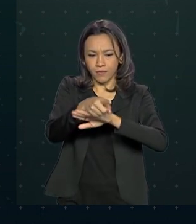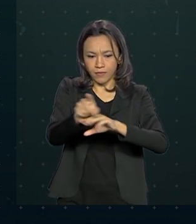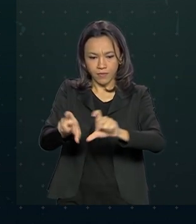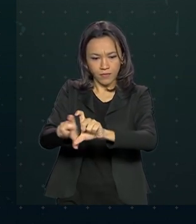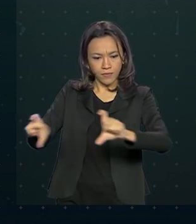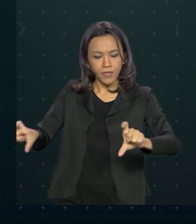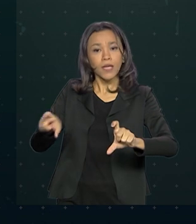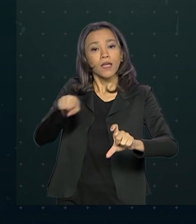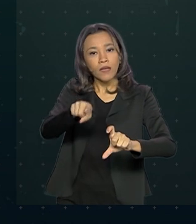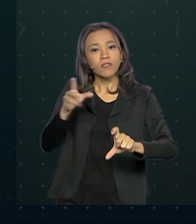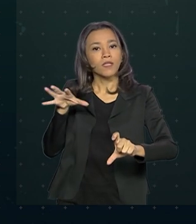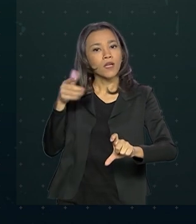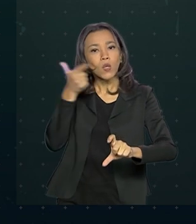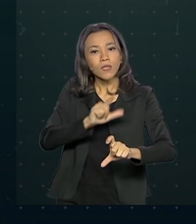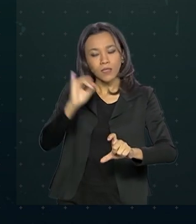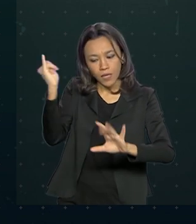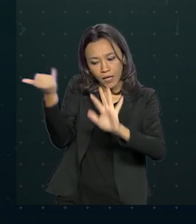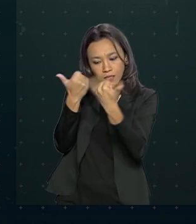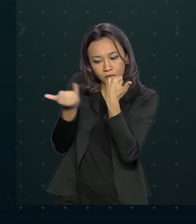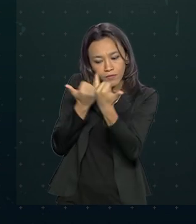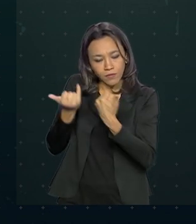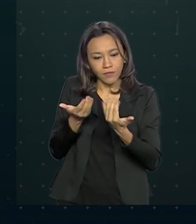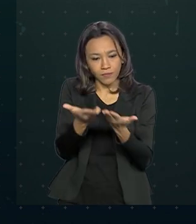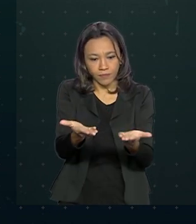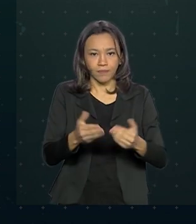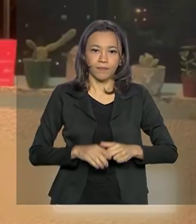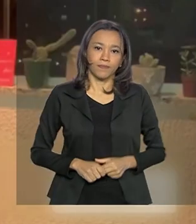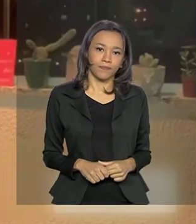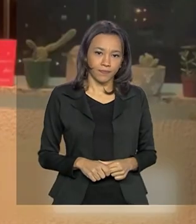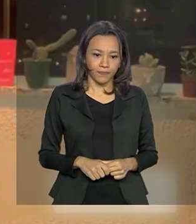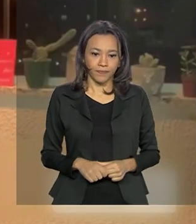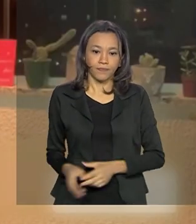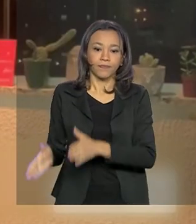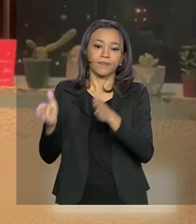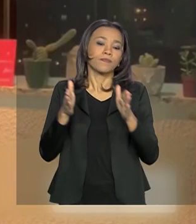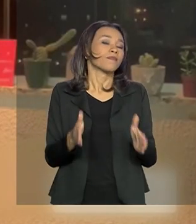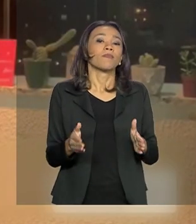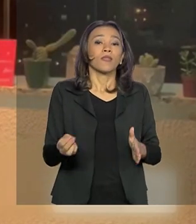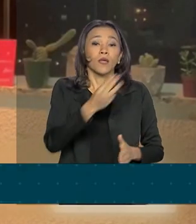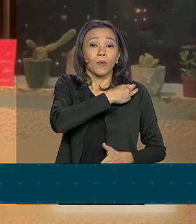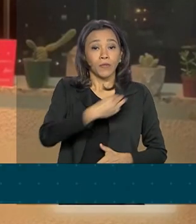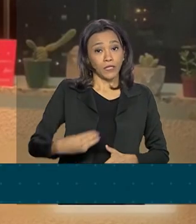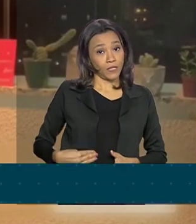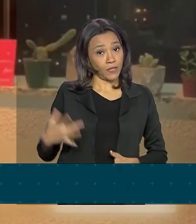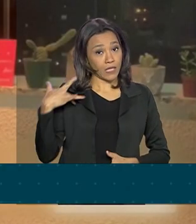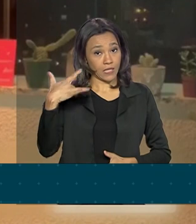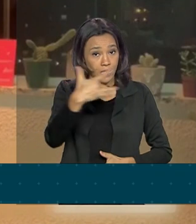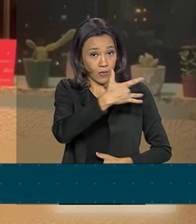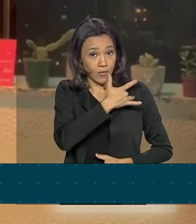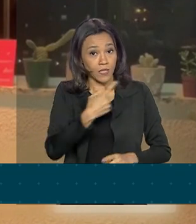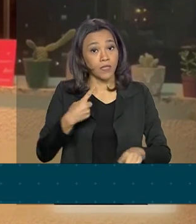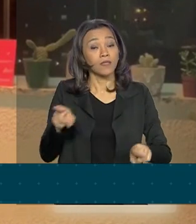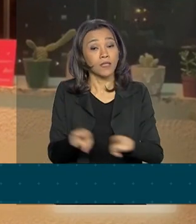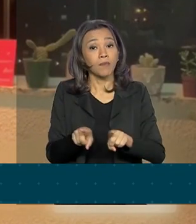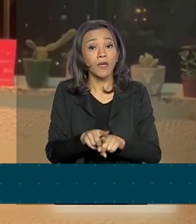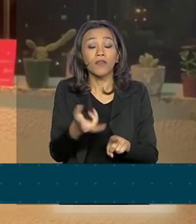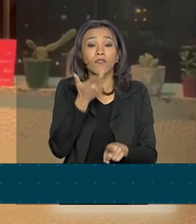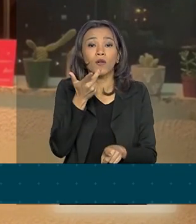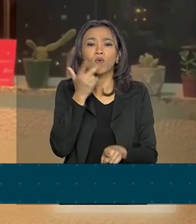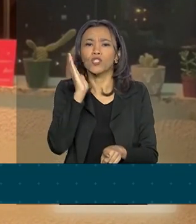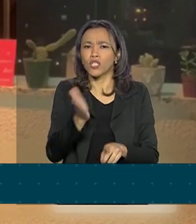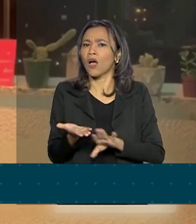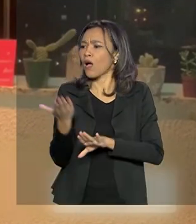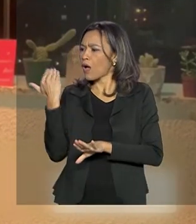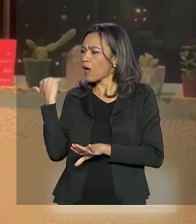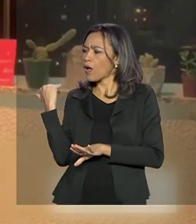.gov.br barra coronavírus. O ministro da Saúde também afirmou que foi publicado o